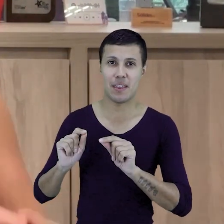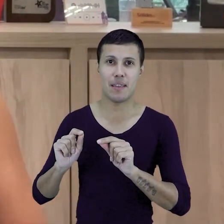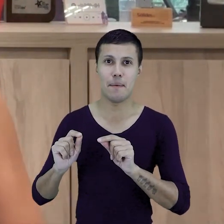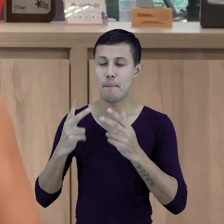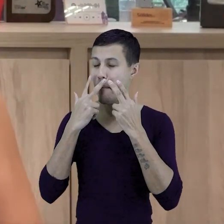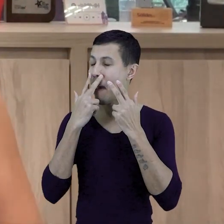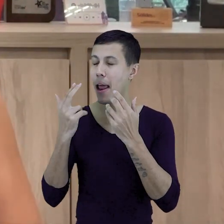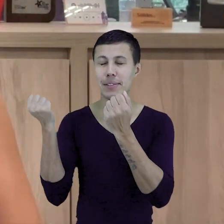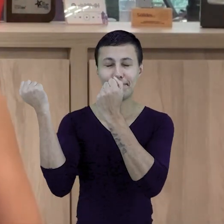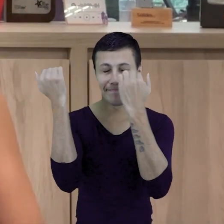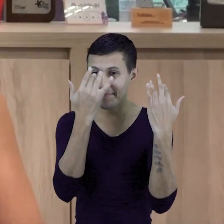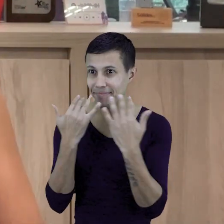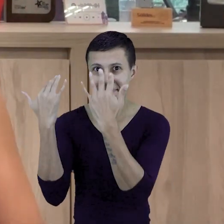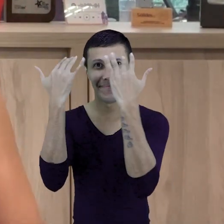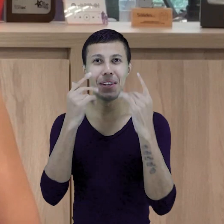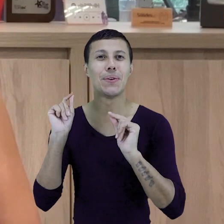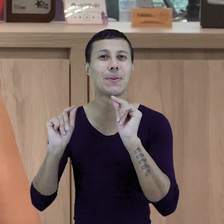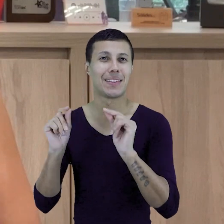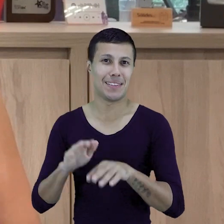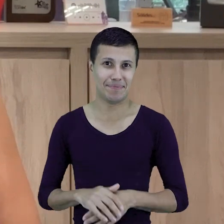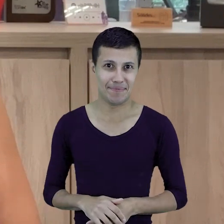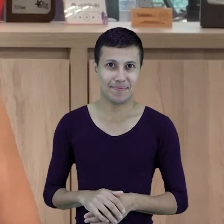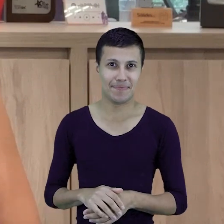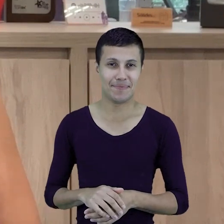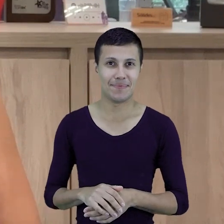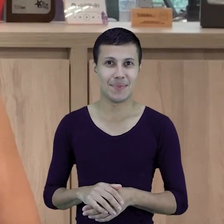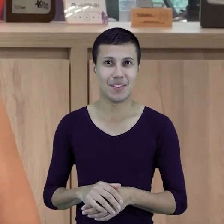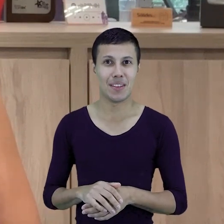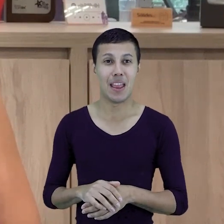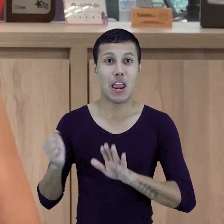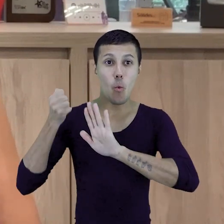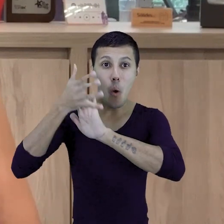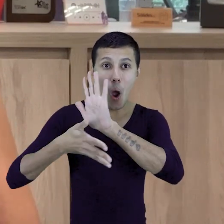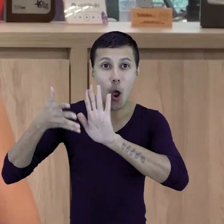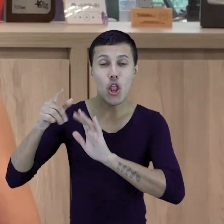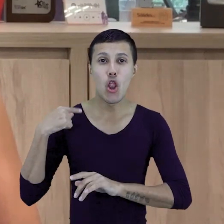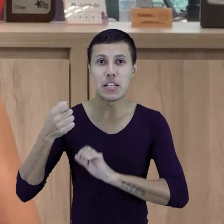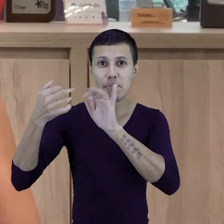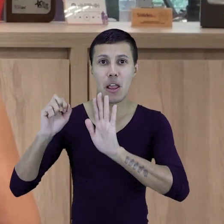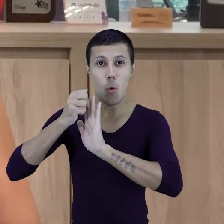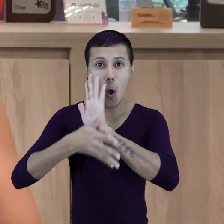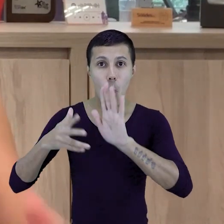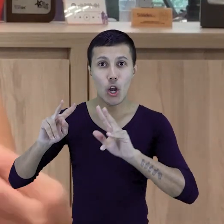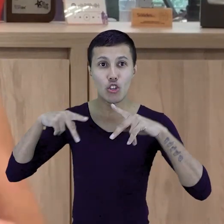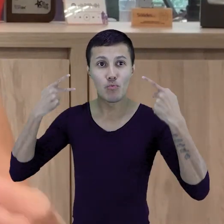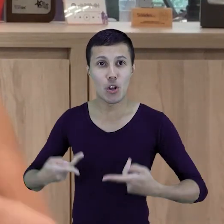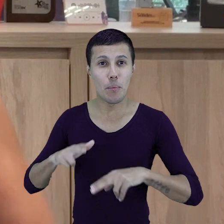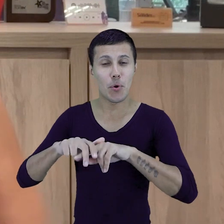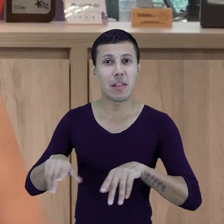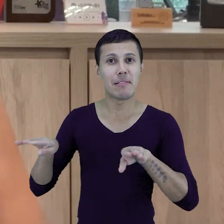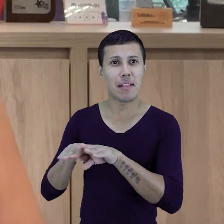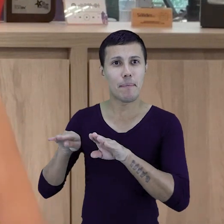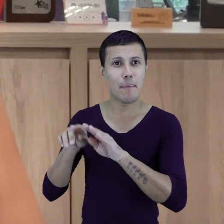mais brilha os nossos olhos, que a gente tem também o nosso algoritmo, a gente fala do algoritmo humano. Por quê? Porque a gente também